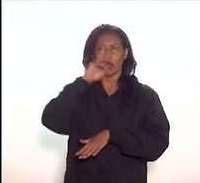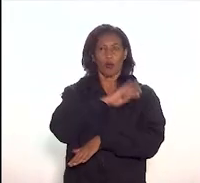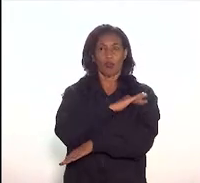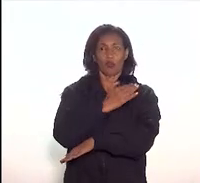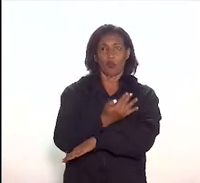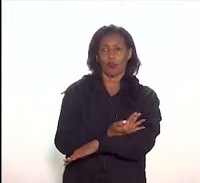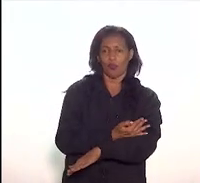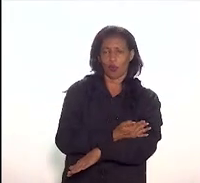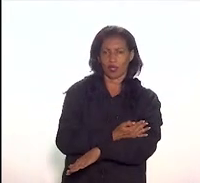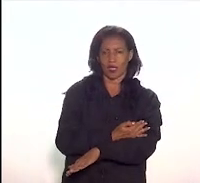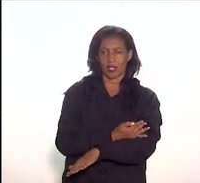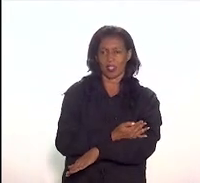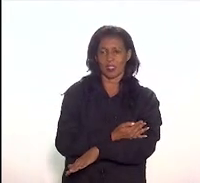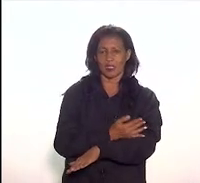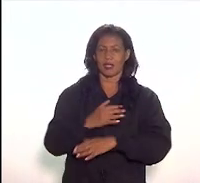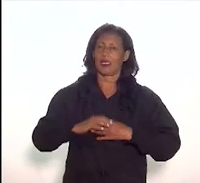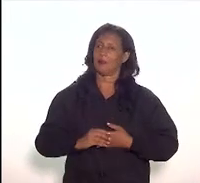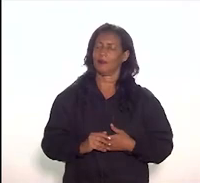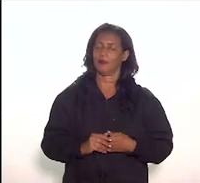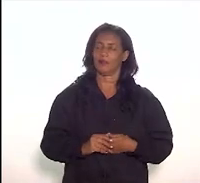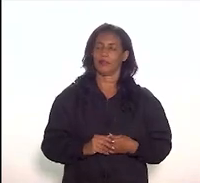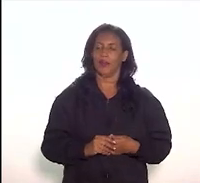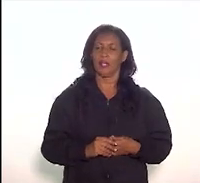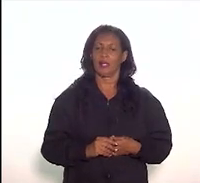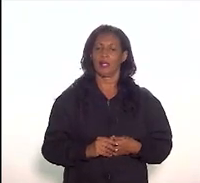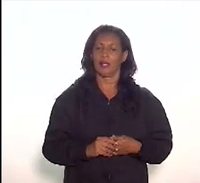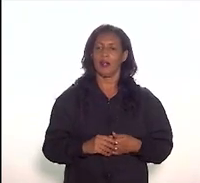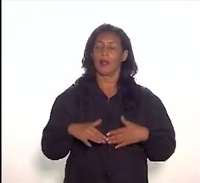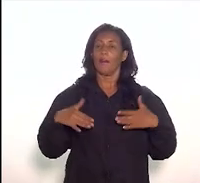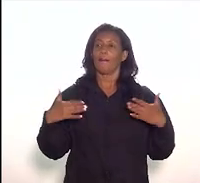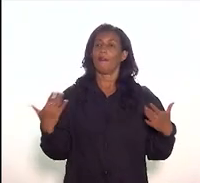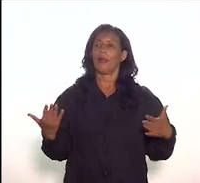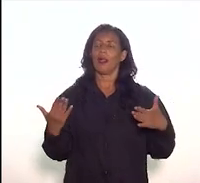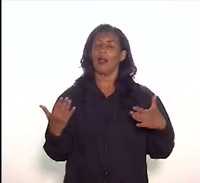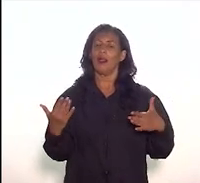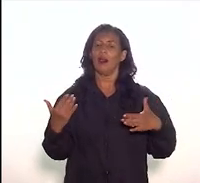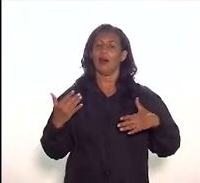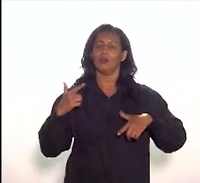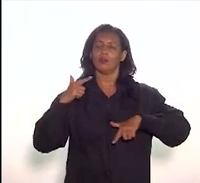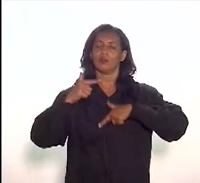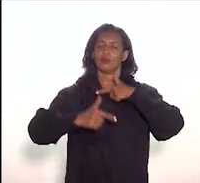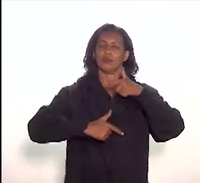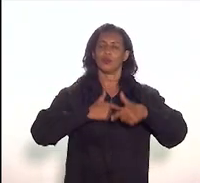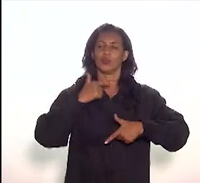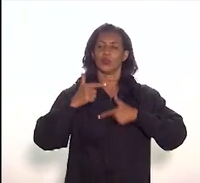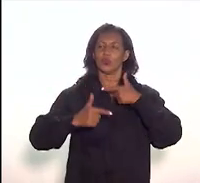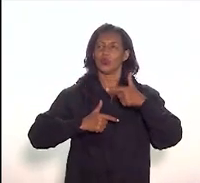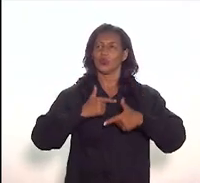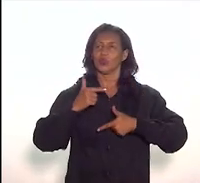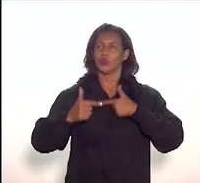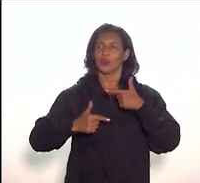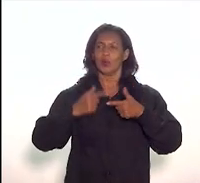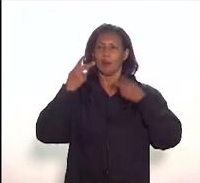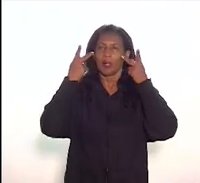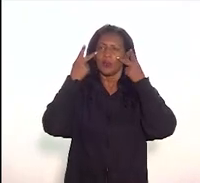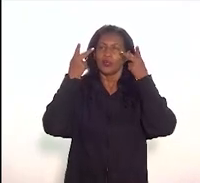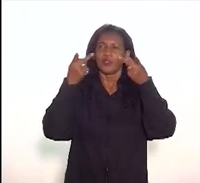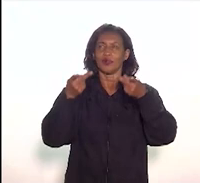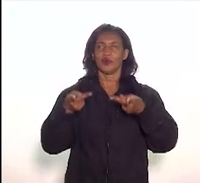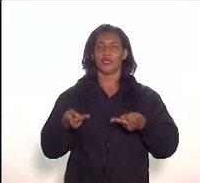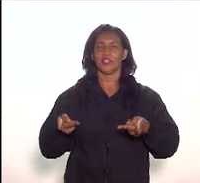integração desses centros históricos e para a implementação enfim o impulsionamento da visitação